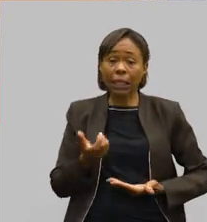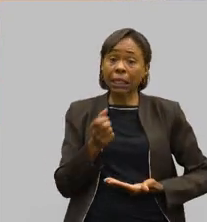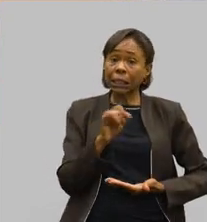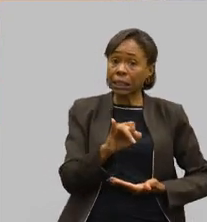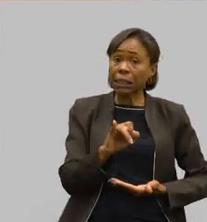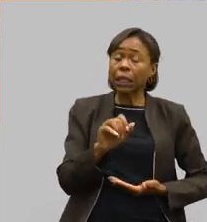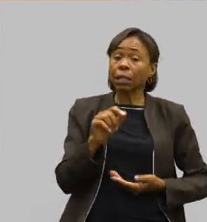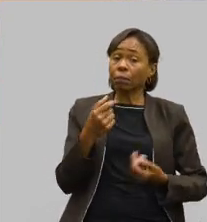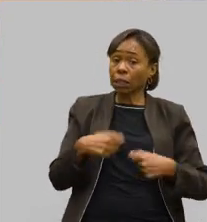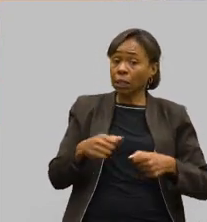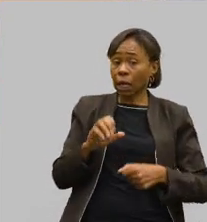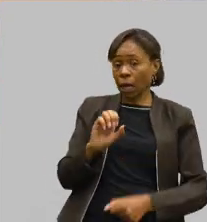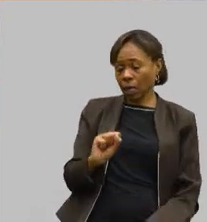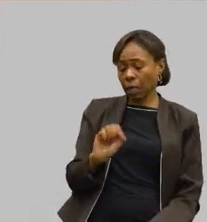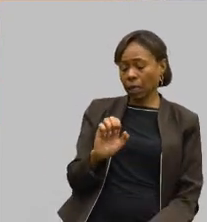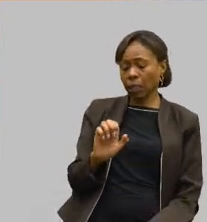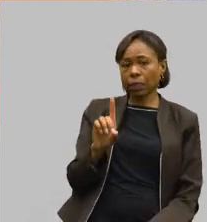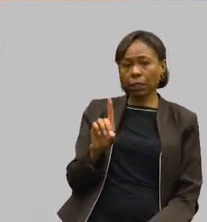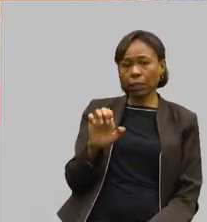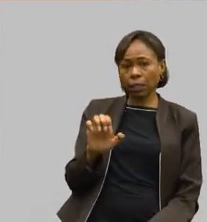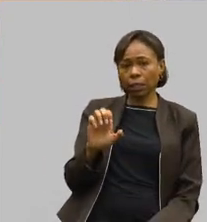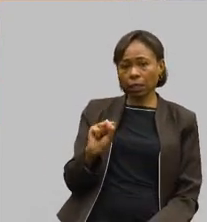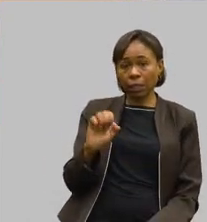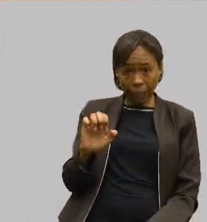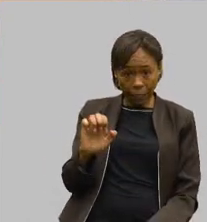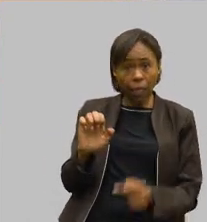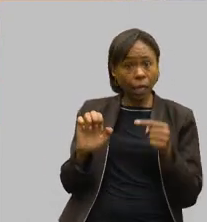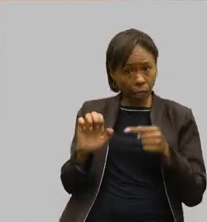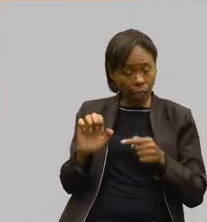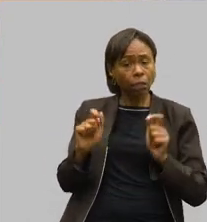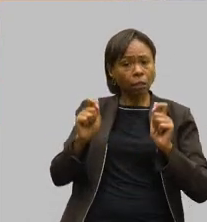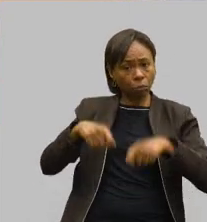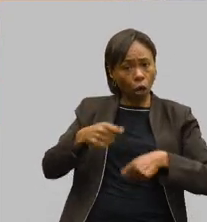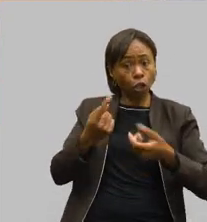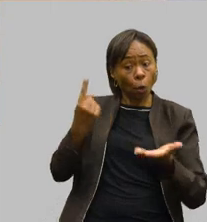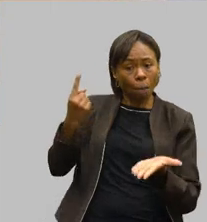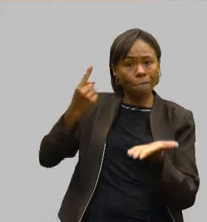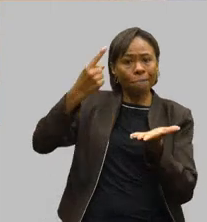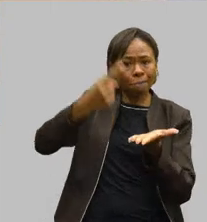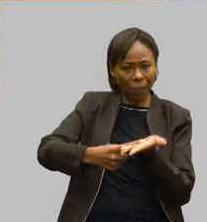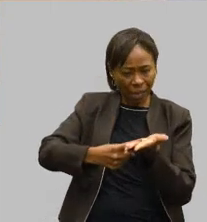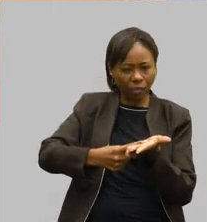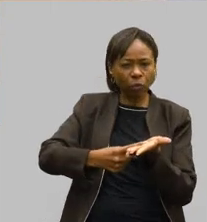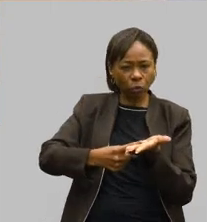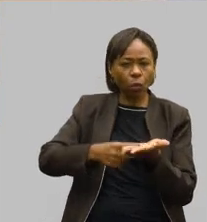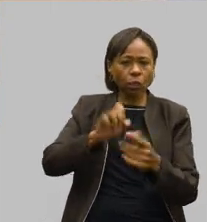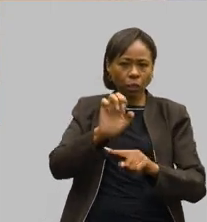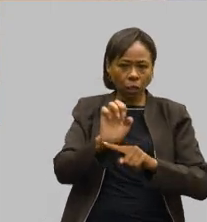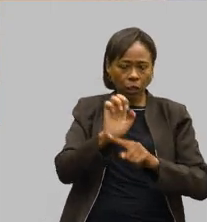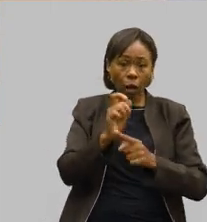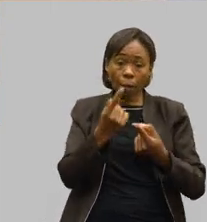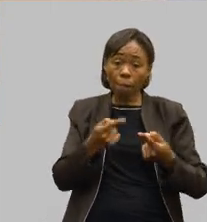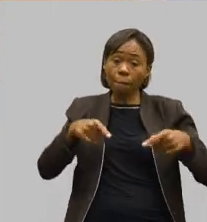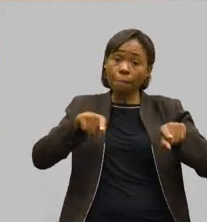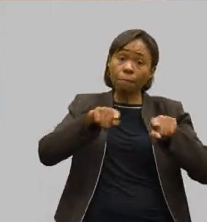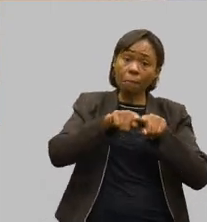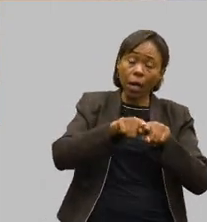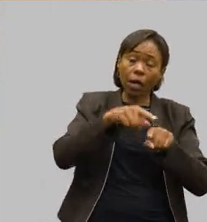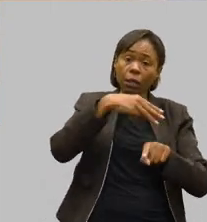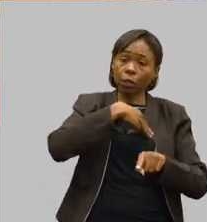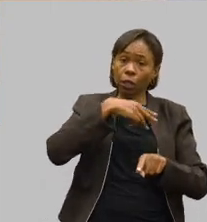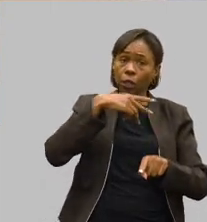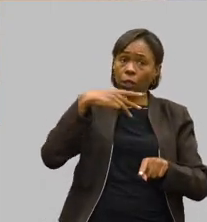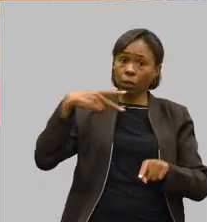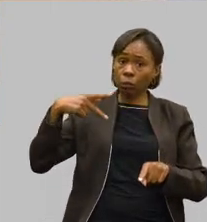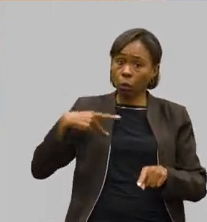a CEDESI, ela promove também através de um pacto, de um fluxo estadual que nós temos com a participação tanto do Ministério quanto do